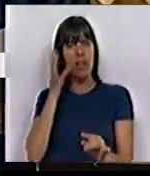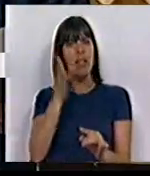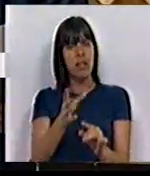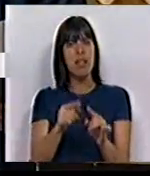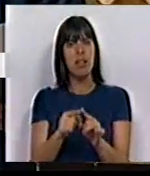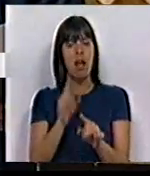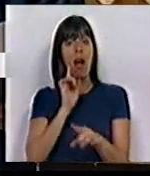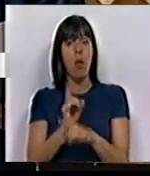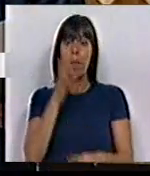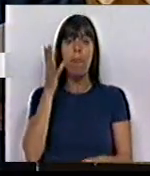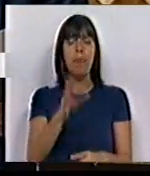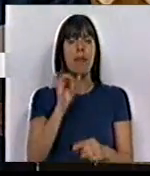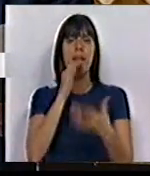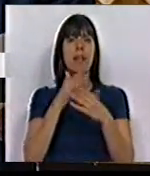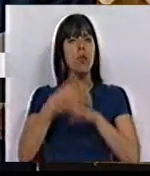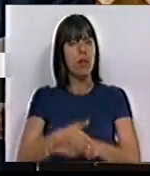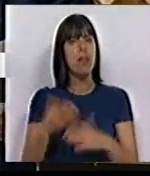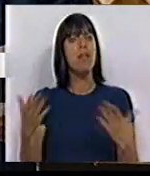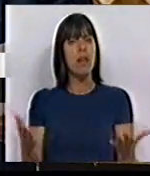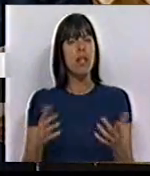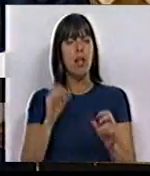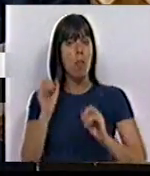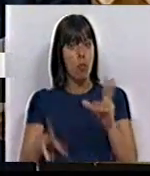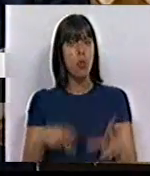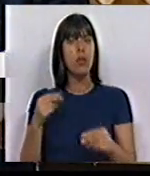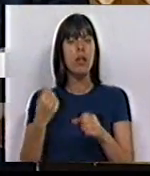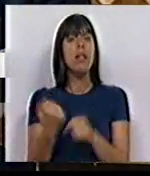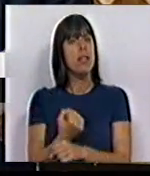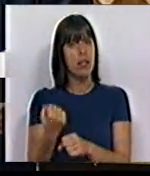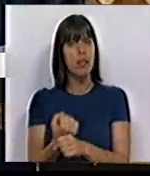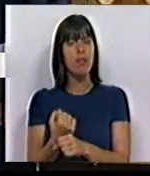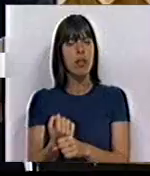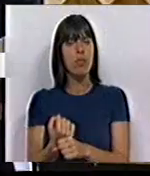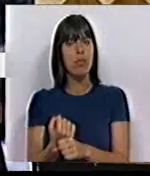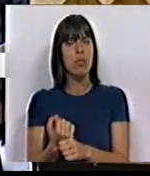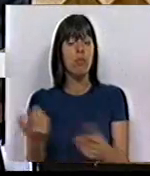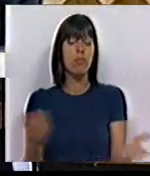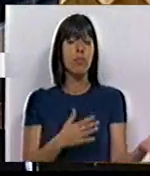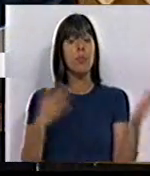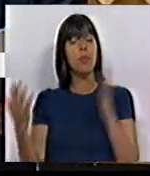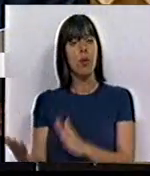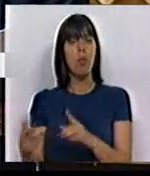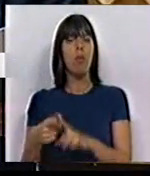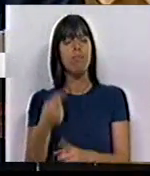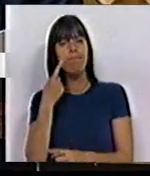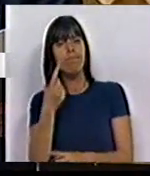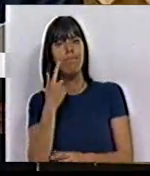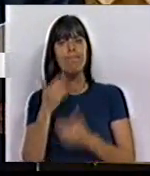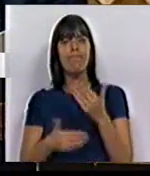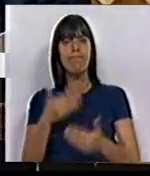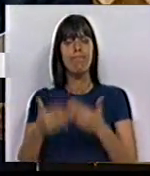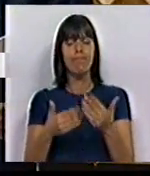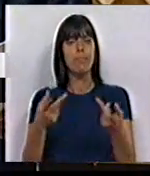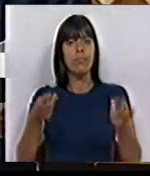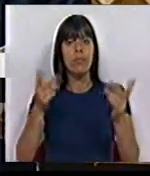referia quando falava na sua intervenção de modernização dos serviços? E do outro lado, vemos que continua a